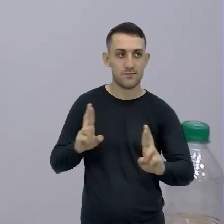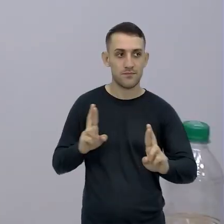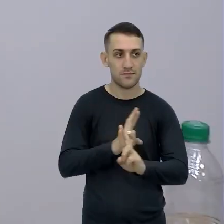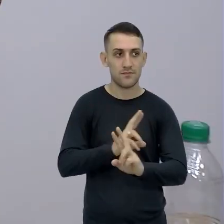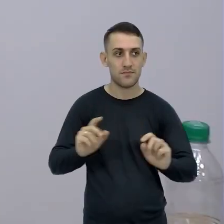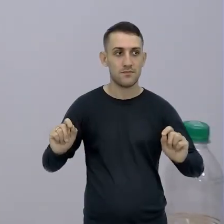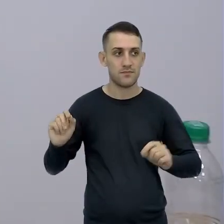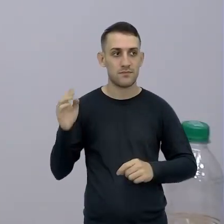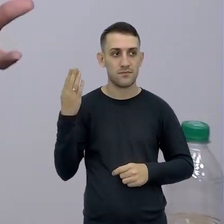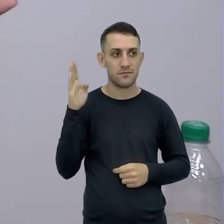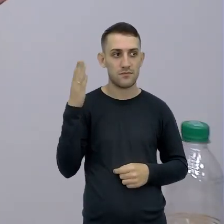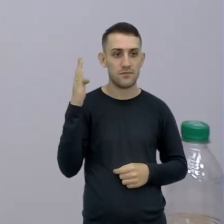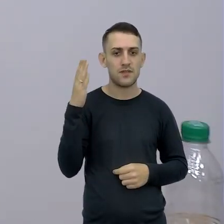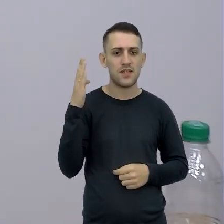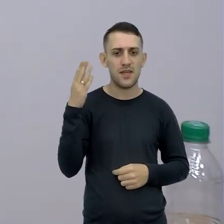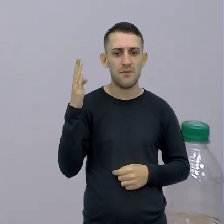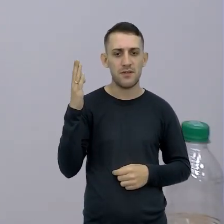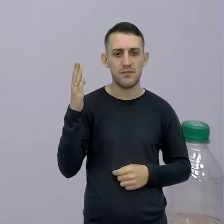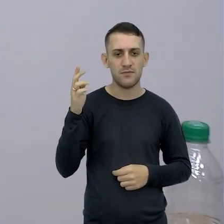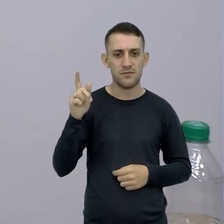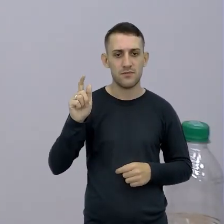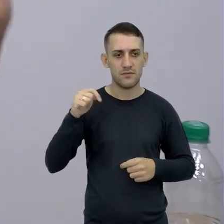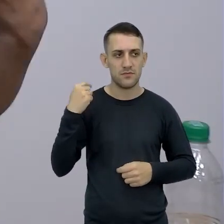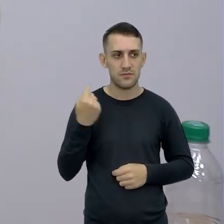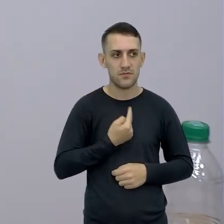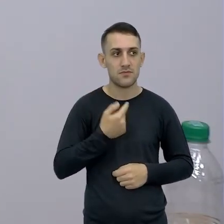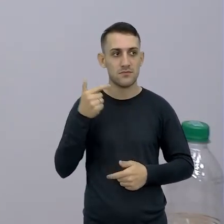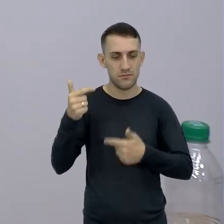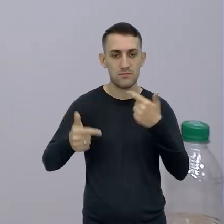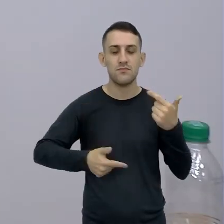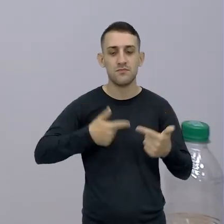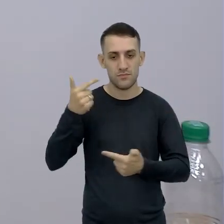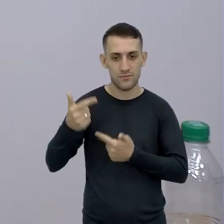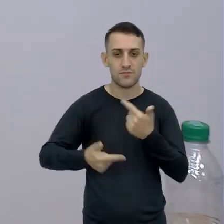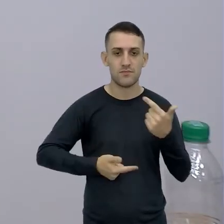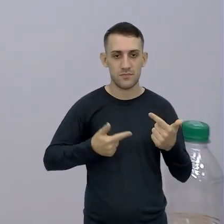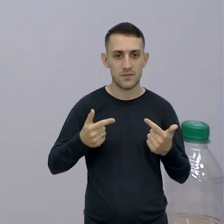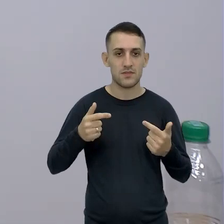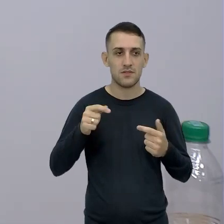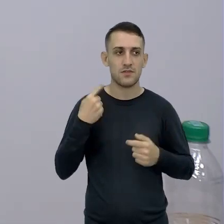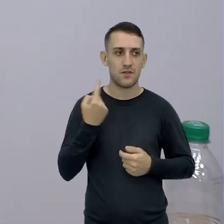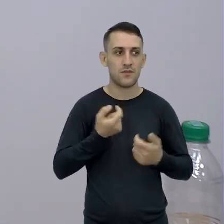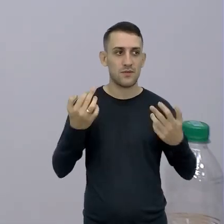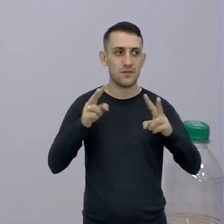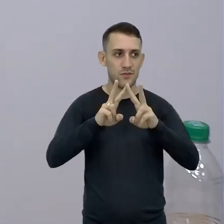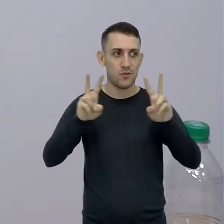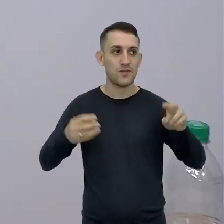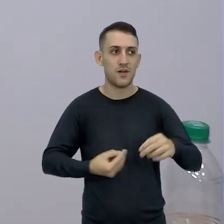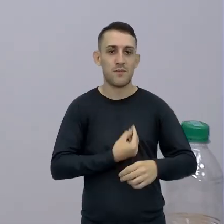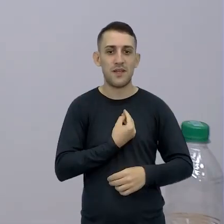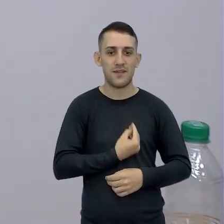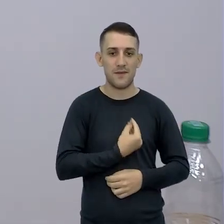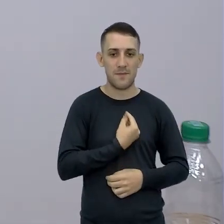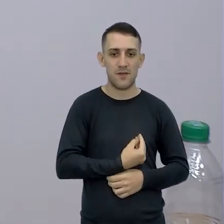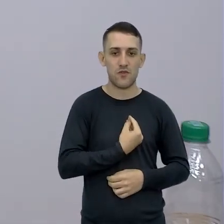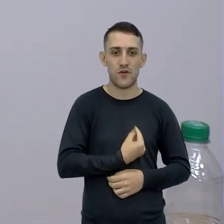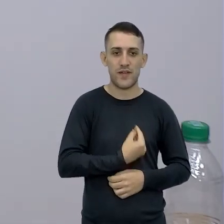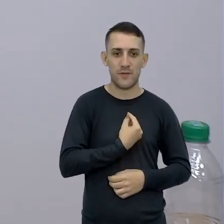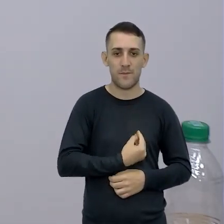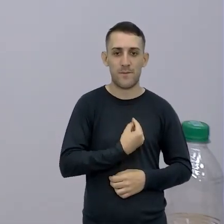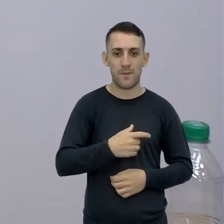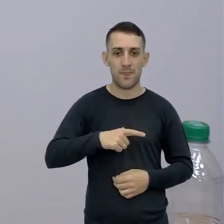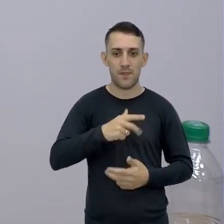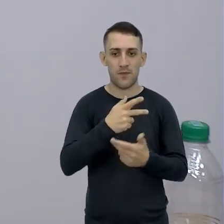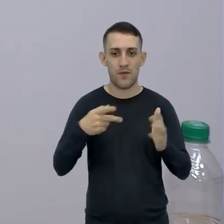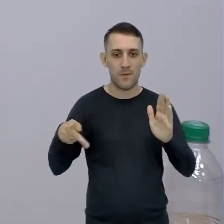A questão da biologia Porque a gente trabalhou muito Acho que todo mundo Que trabalhou nesse contexto Falou Já que a gente está falando De vida Então a gente está falando De algo que